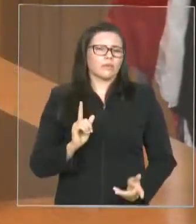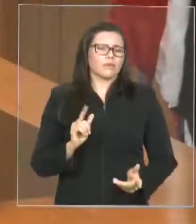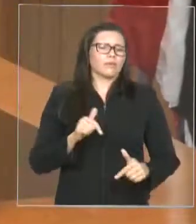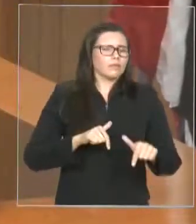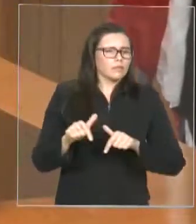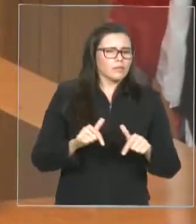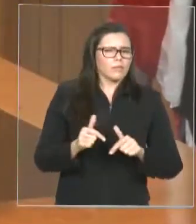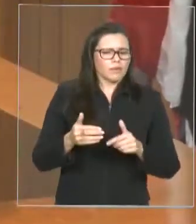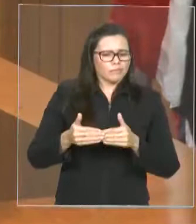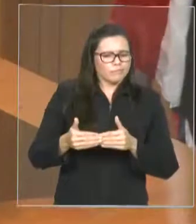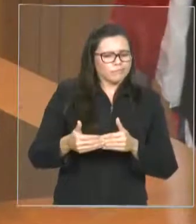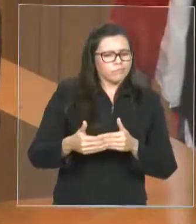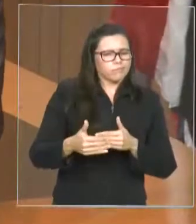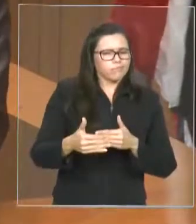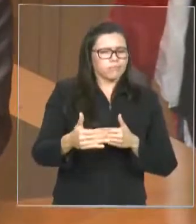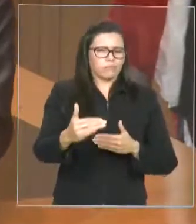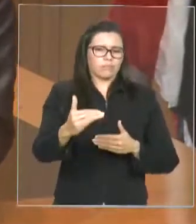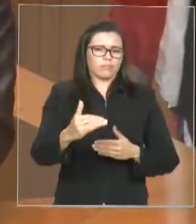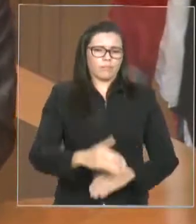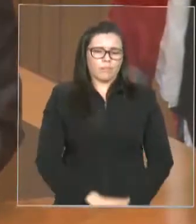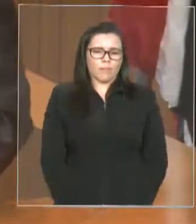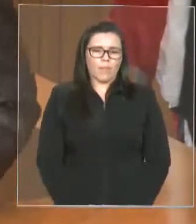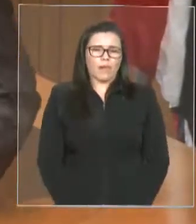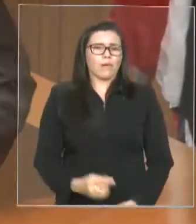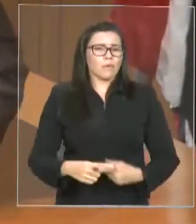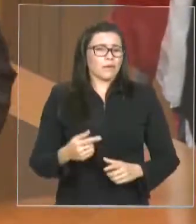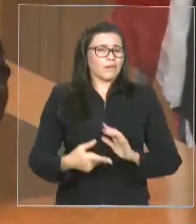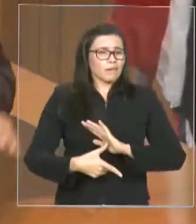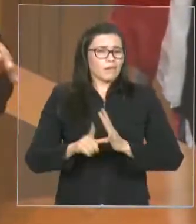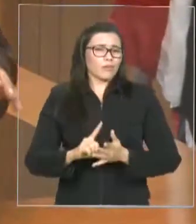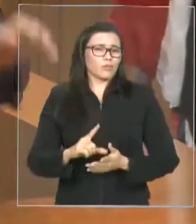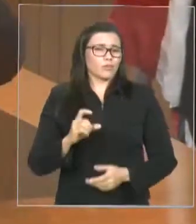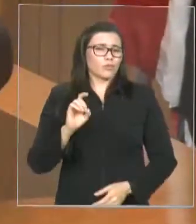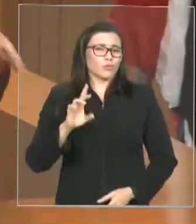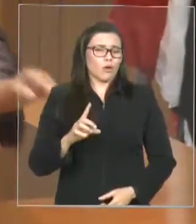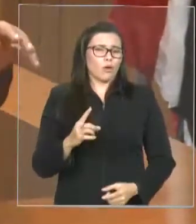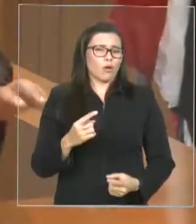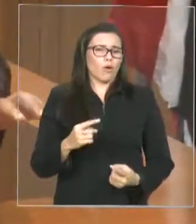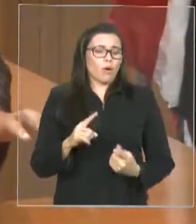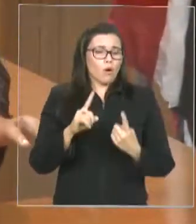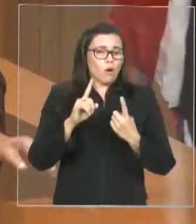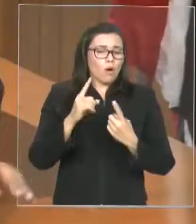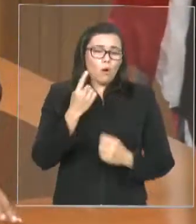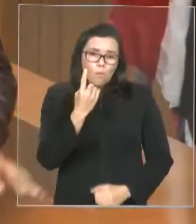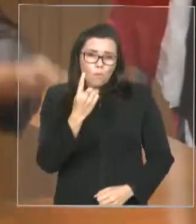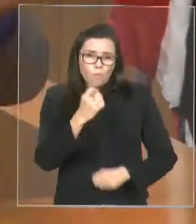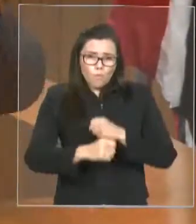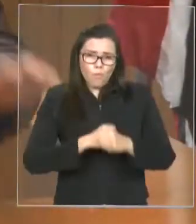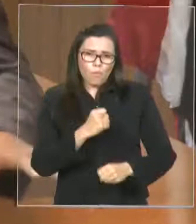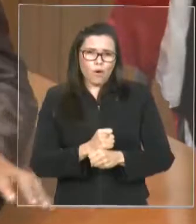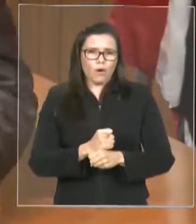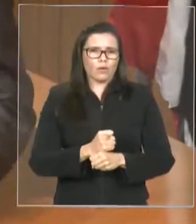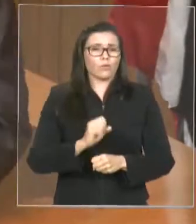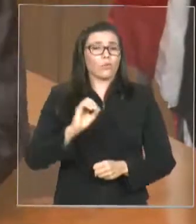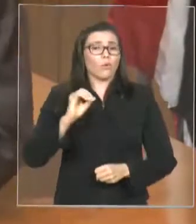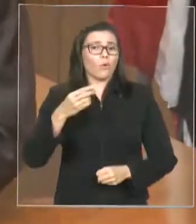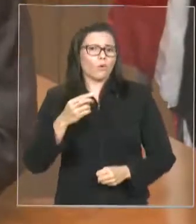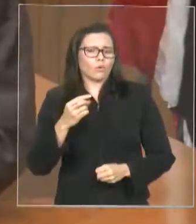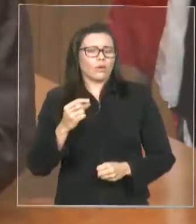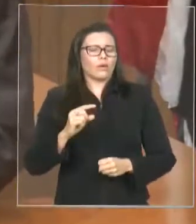mais tempo. E uma das cobranças dele, e aí é entendível essa cobrança, é a situação